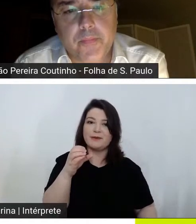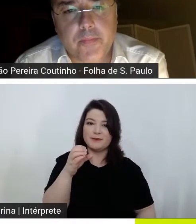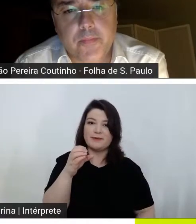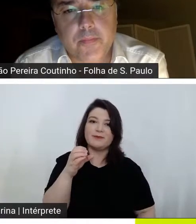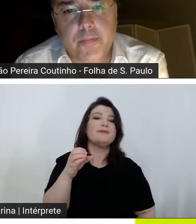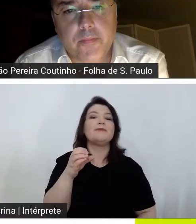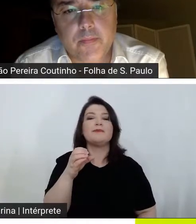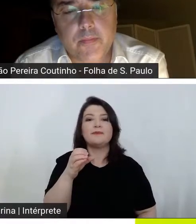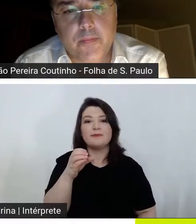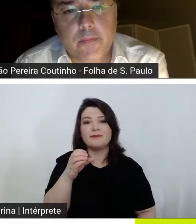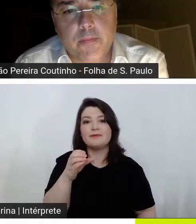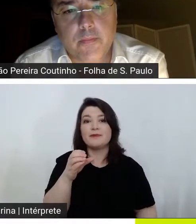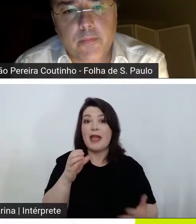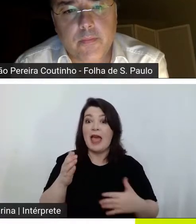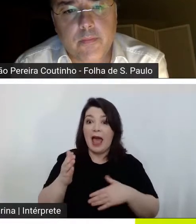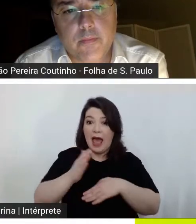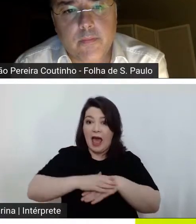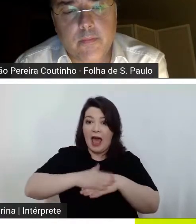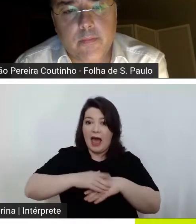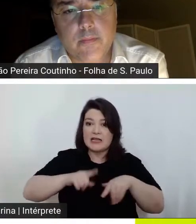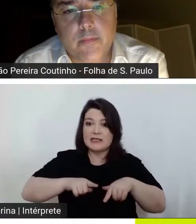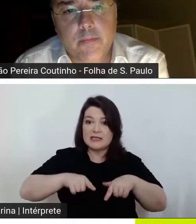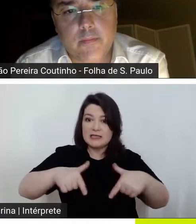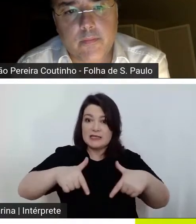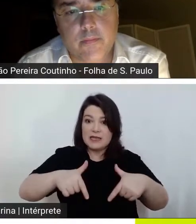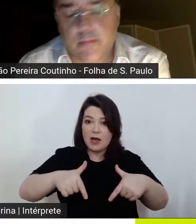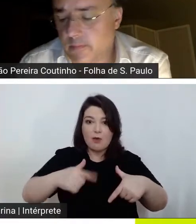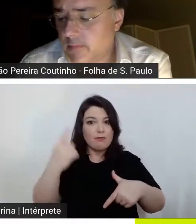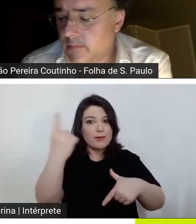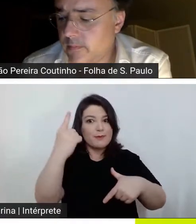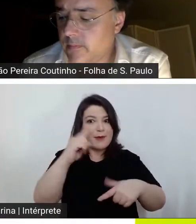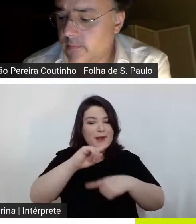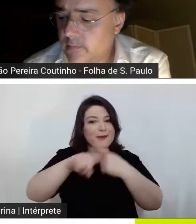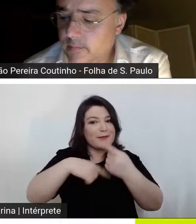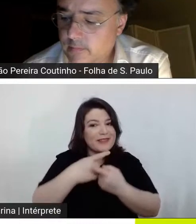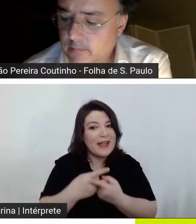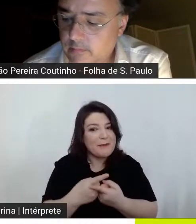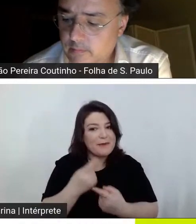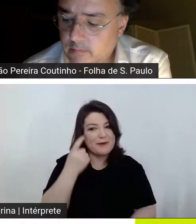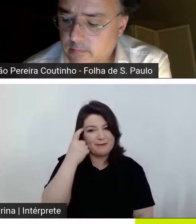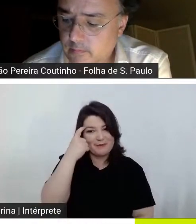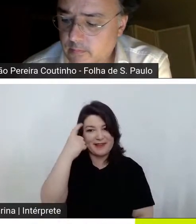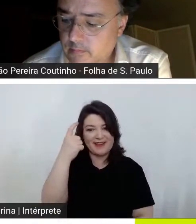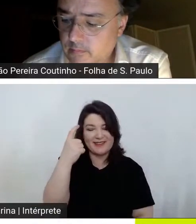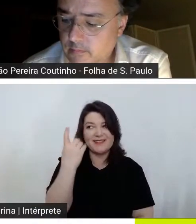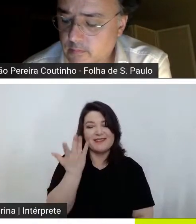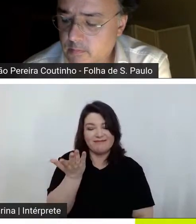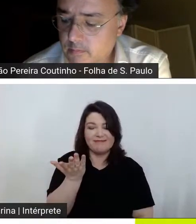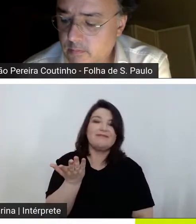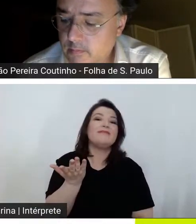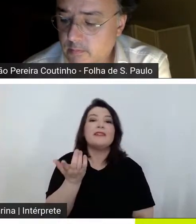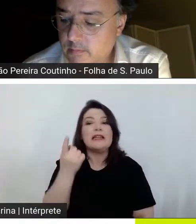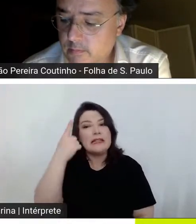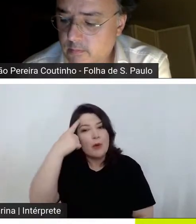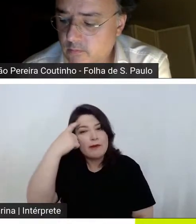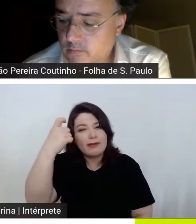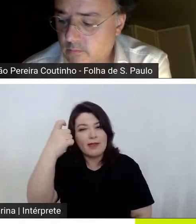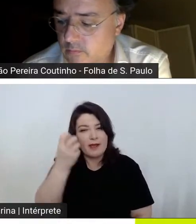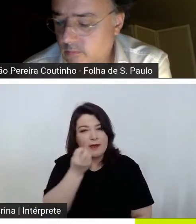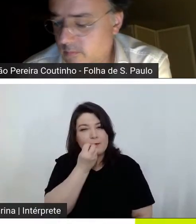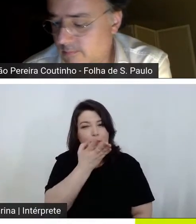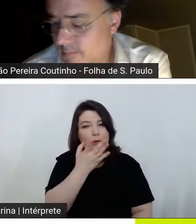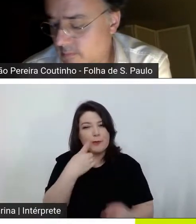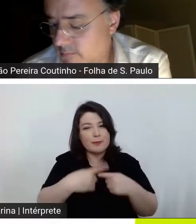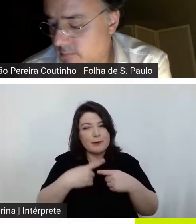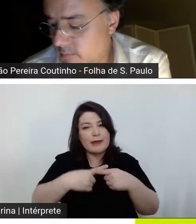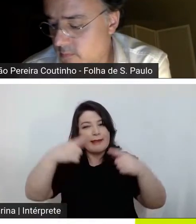a ação tomou o lugar do pensamento eu acho essa ideia muito boa para a gente pensar vários dos